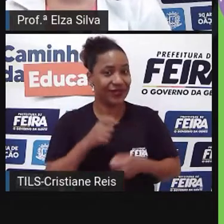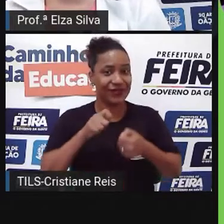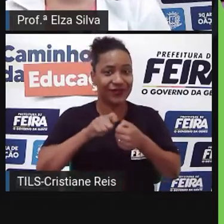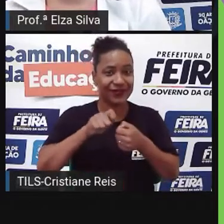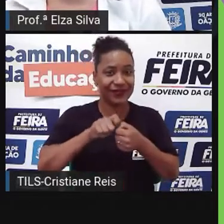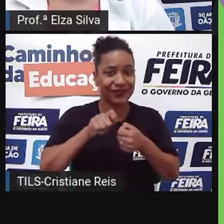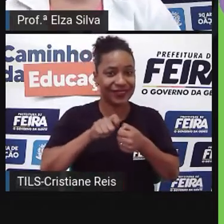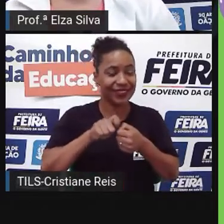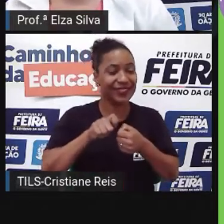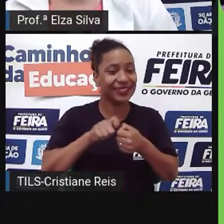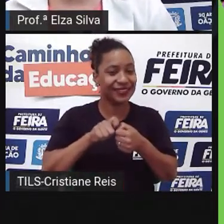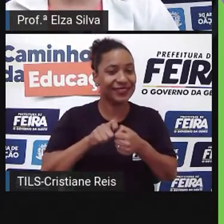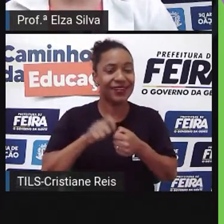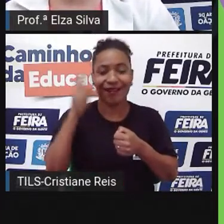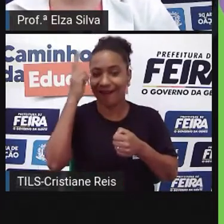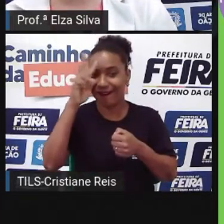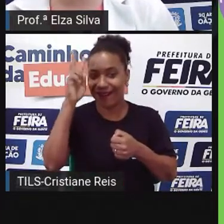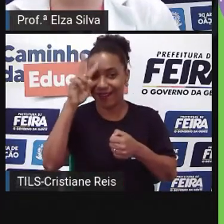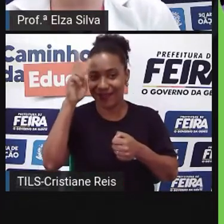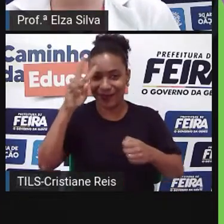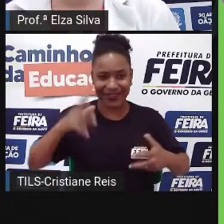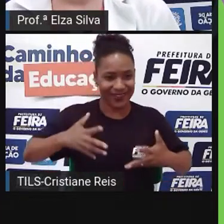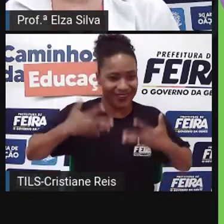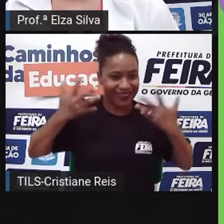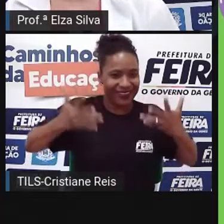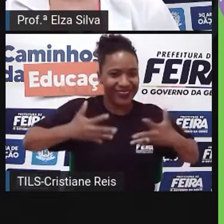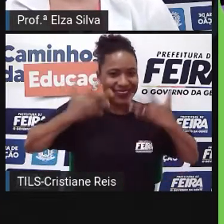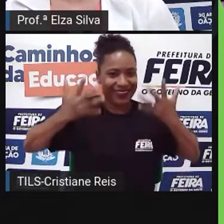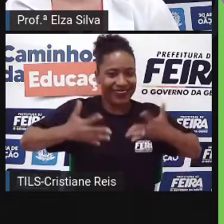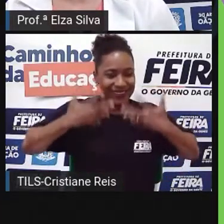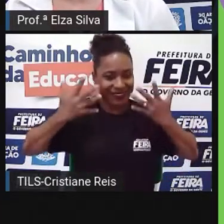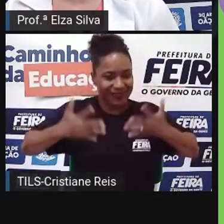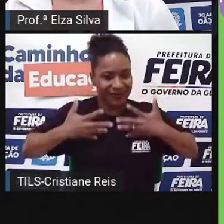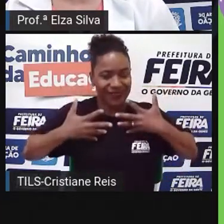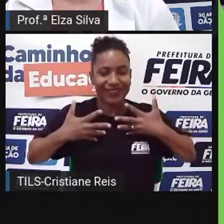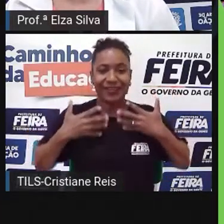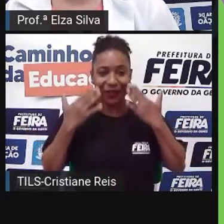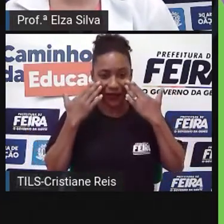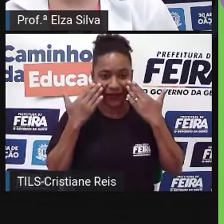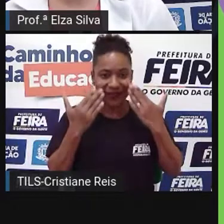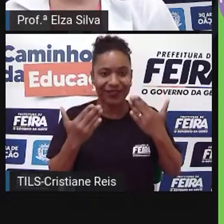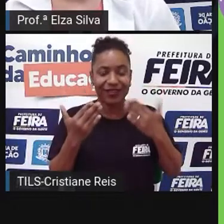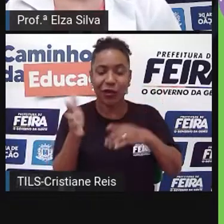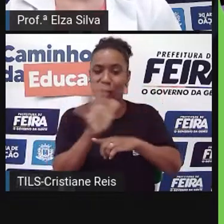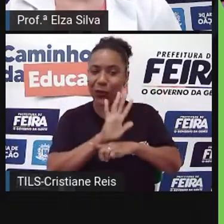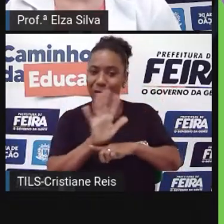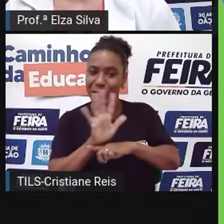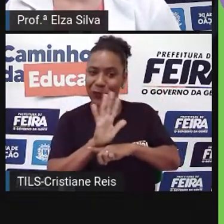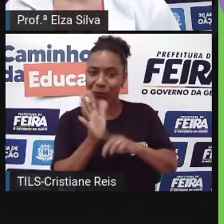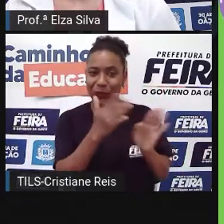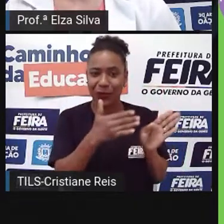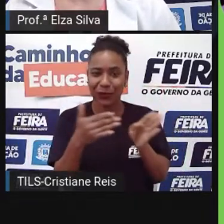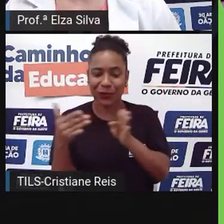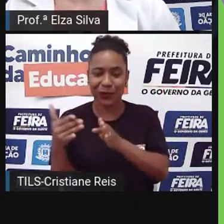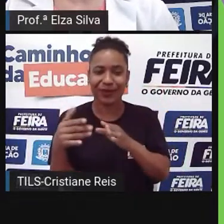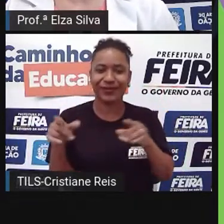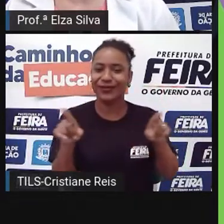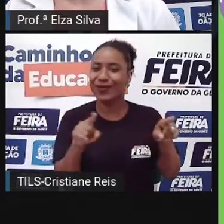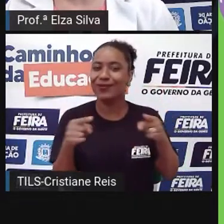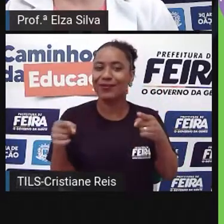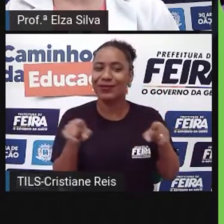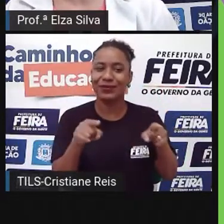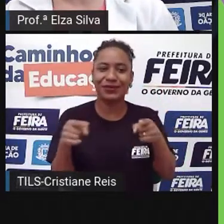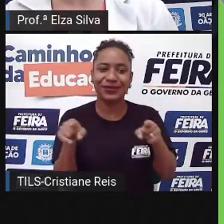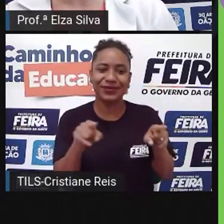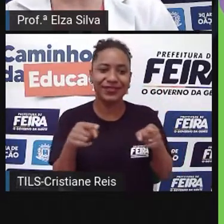vamos começar com um pouco de animação. Então vou exibir para vocês agora um vídeo de uma música que eu gostaria que